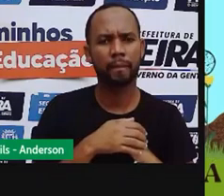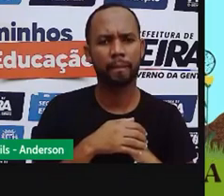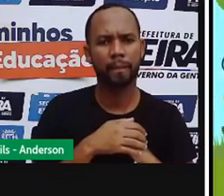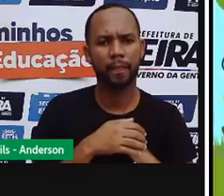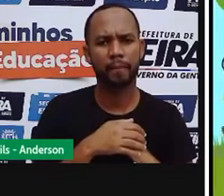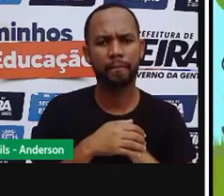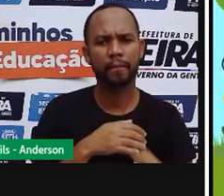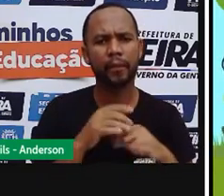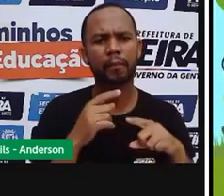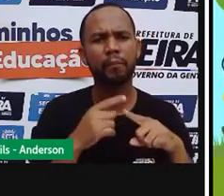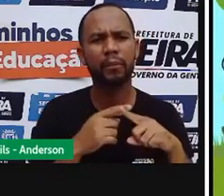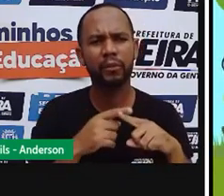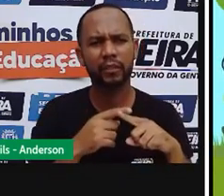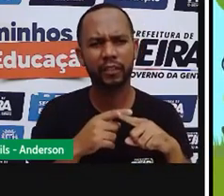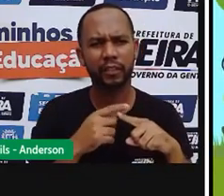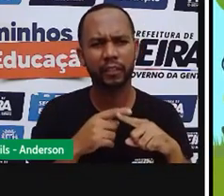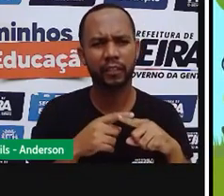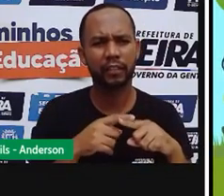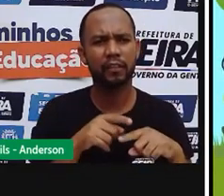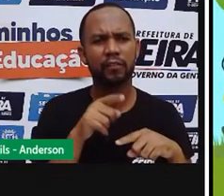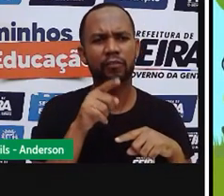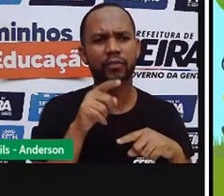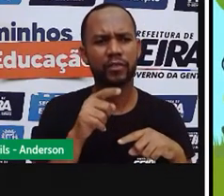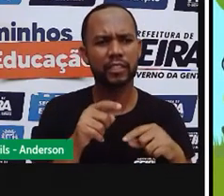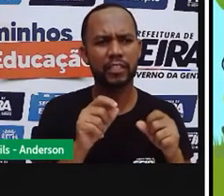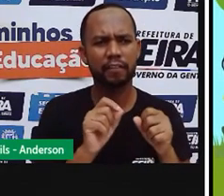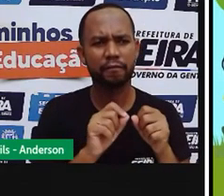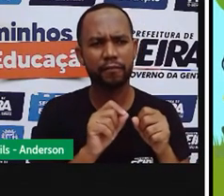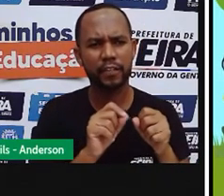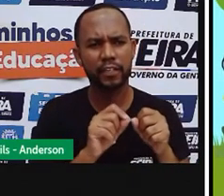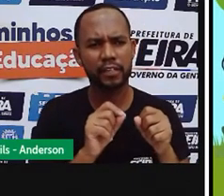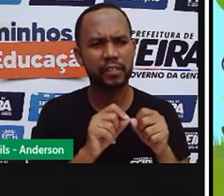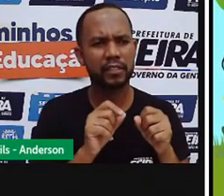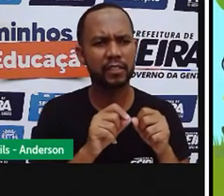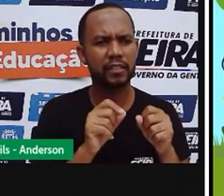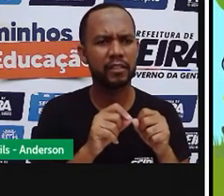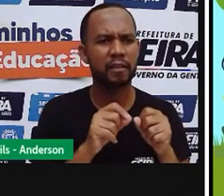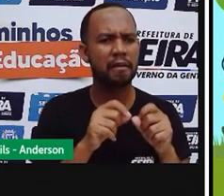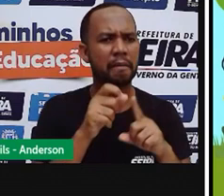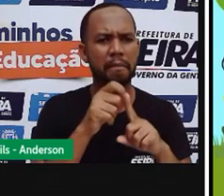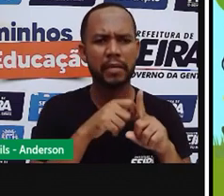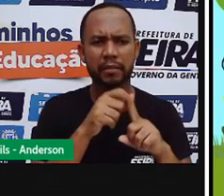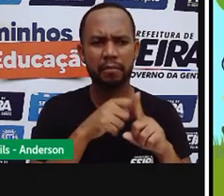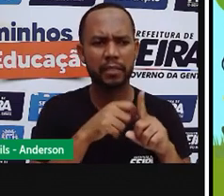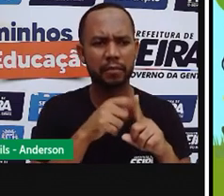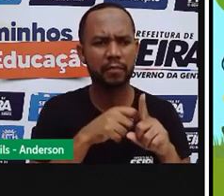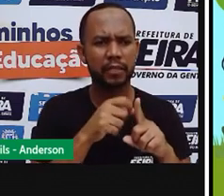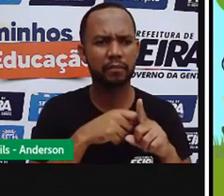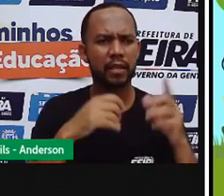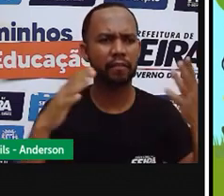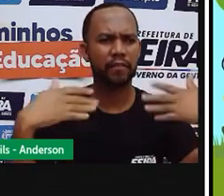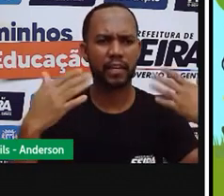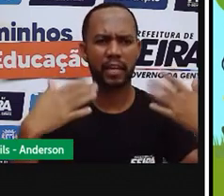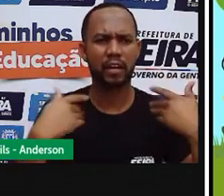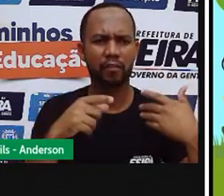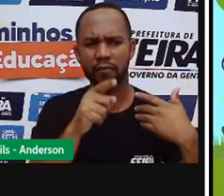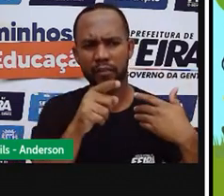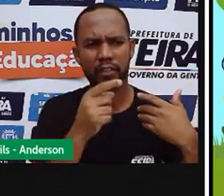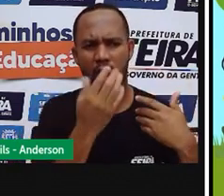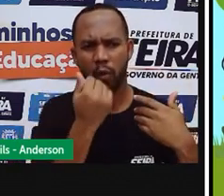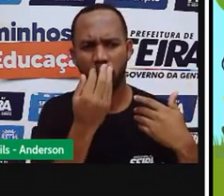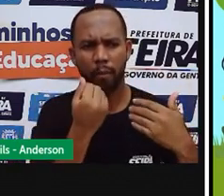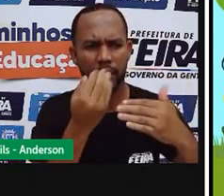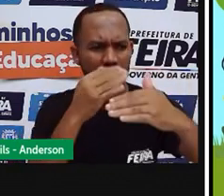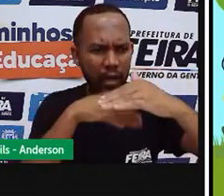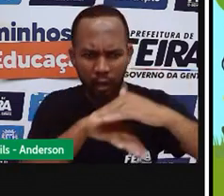Mas por quê? O que você fez durante o verão? Por acaso, o irmão se lembrou de guardar comida